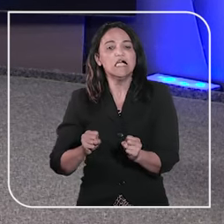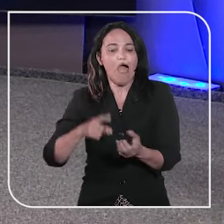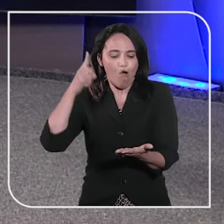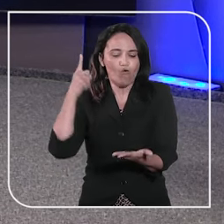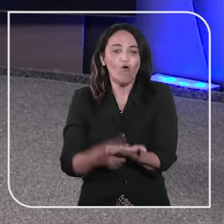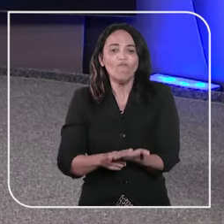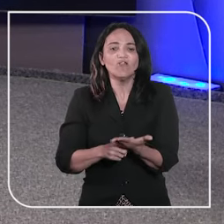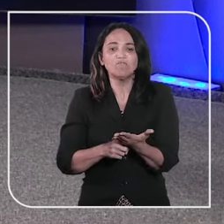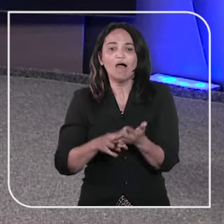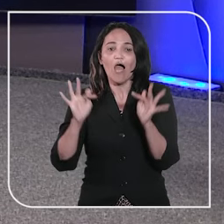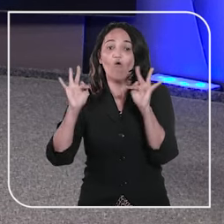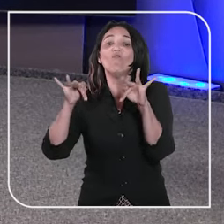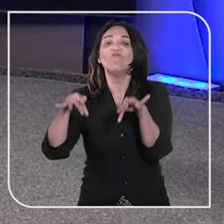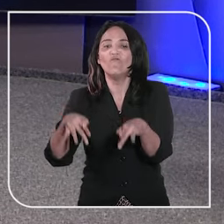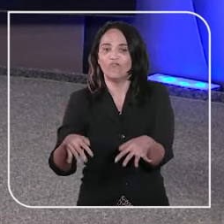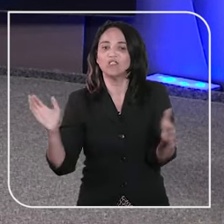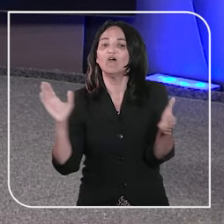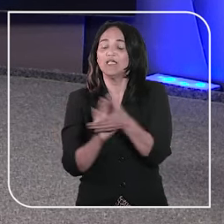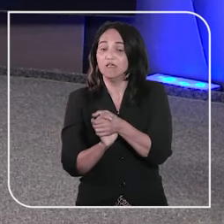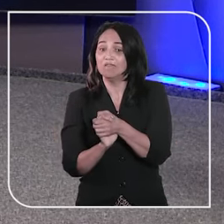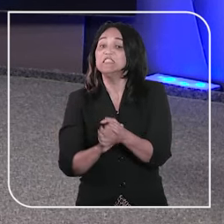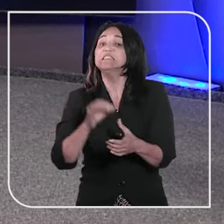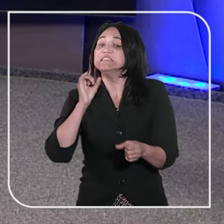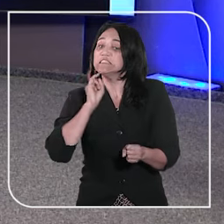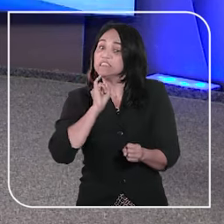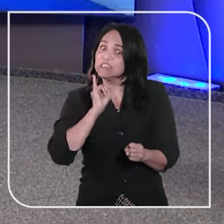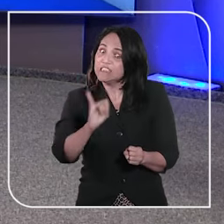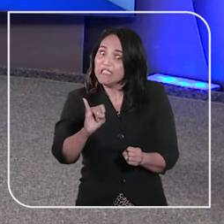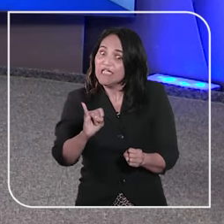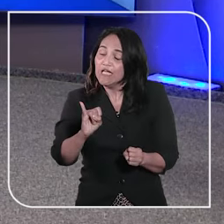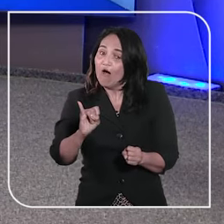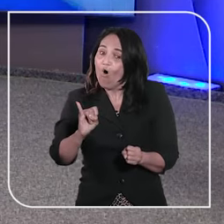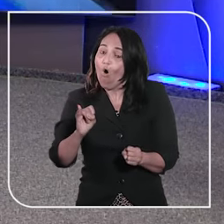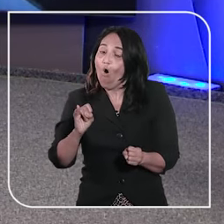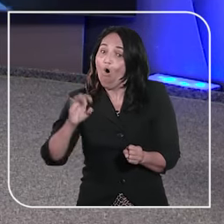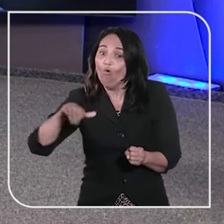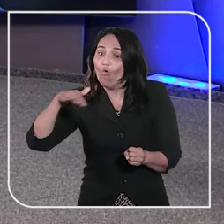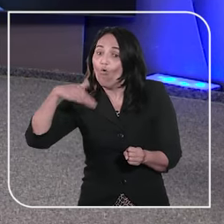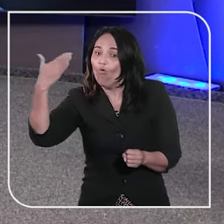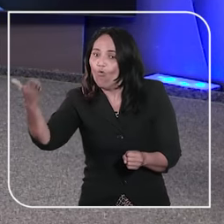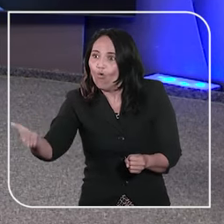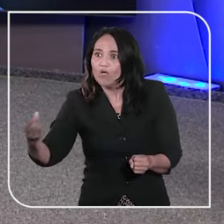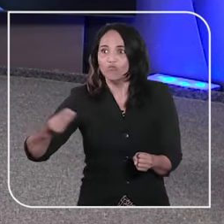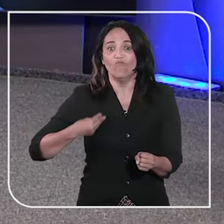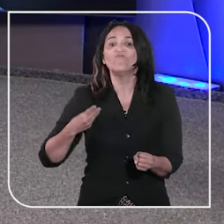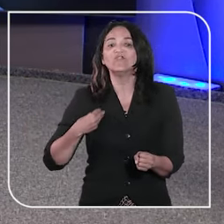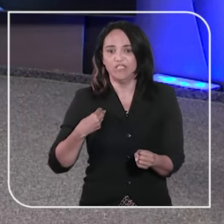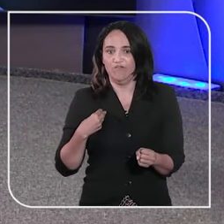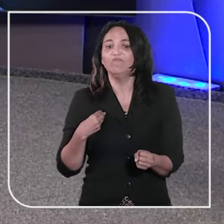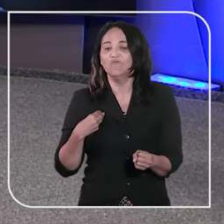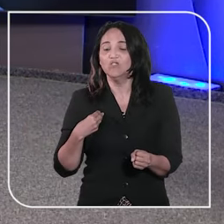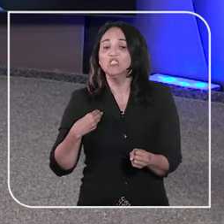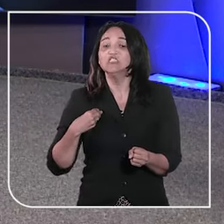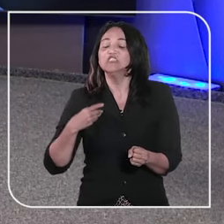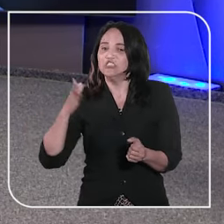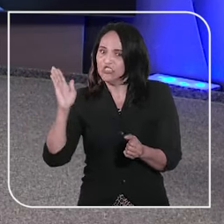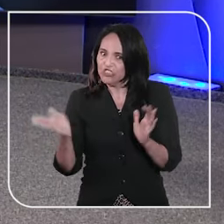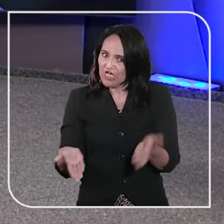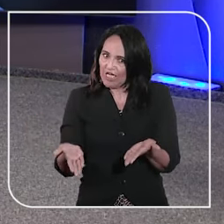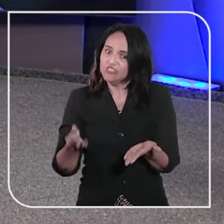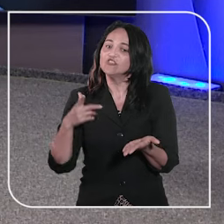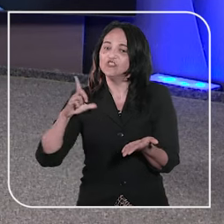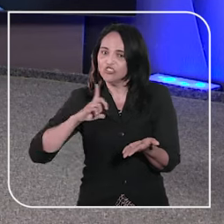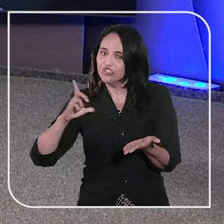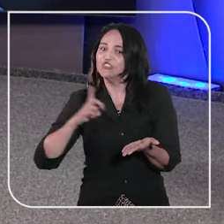casamento se os dois fizerem acordo ainda em vida. Foi o que decidiu a quarta turma do Superior Tribunal de Justiça e quem